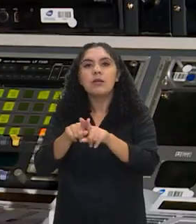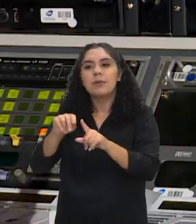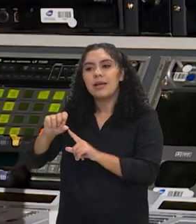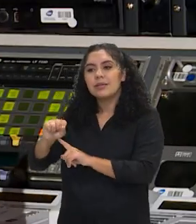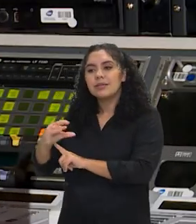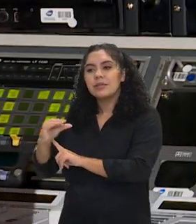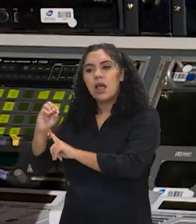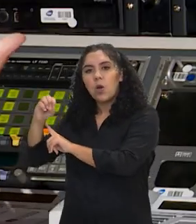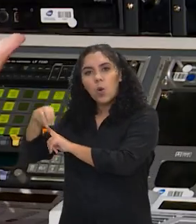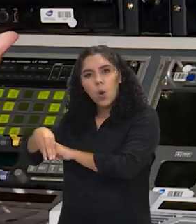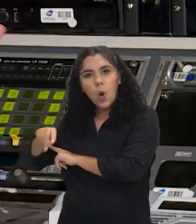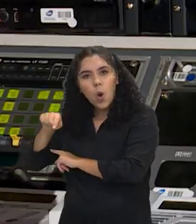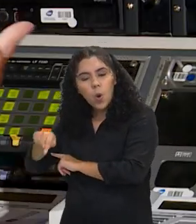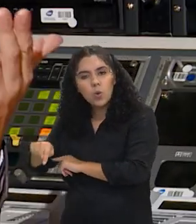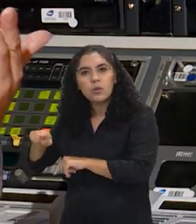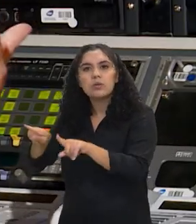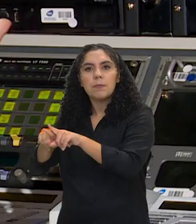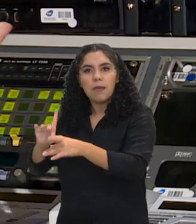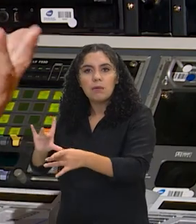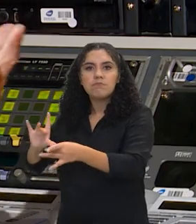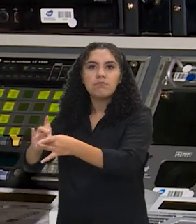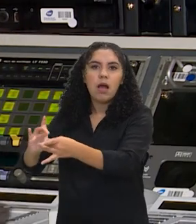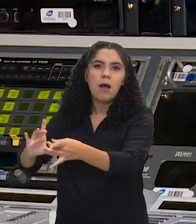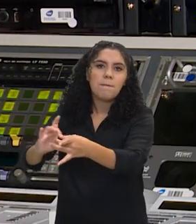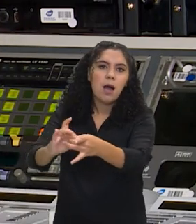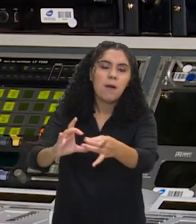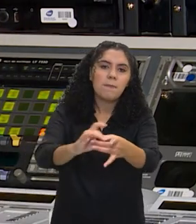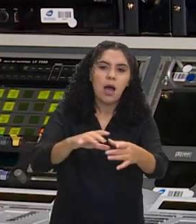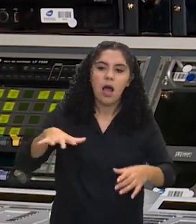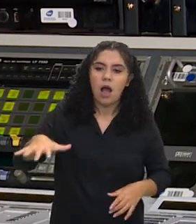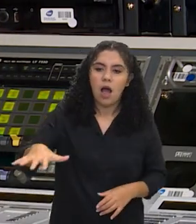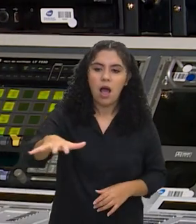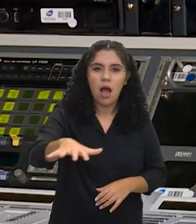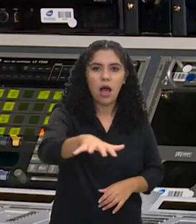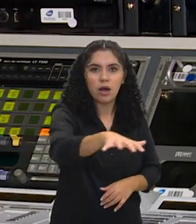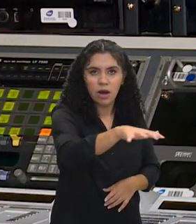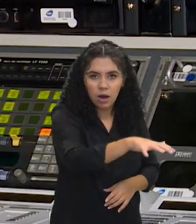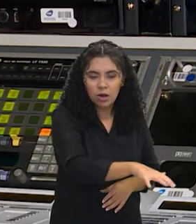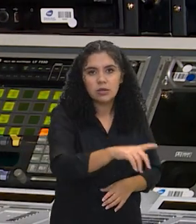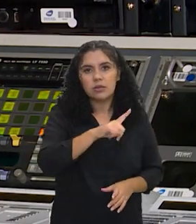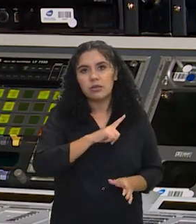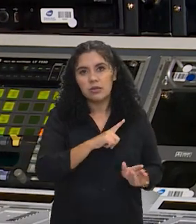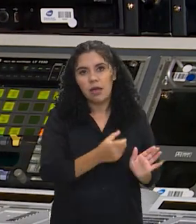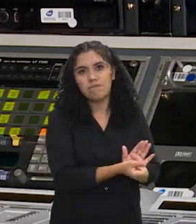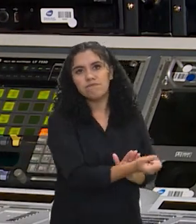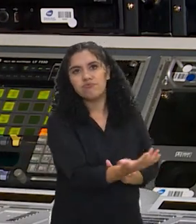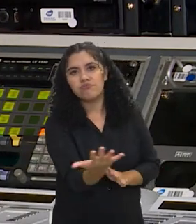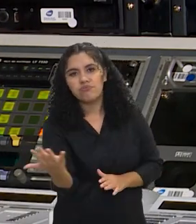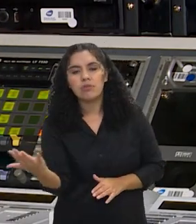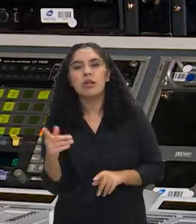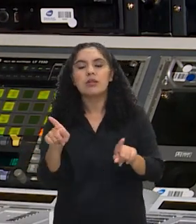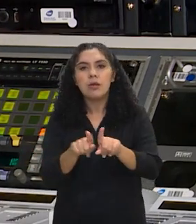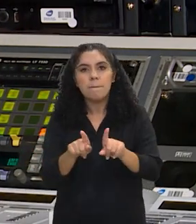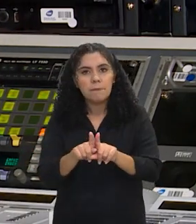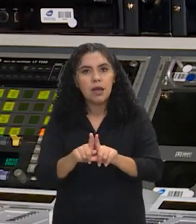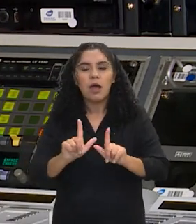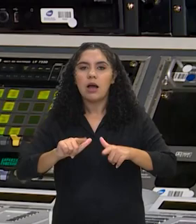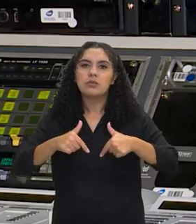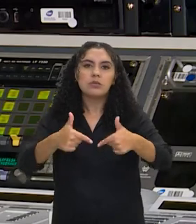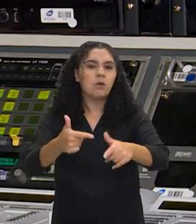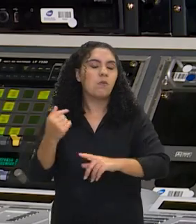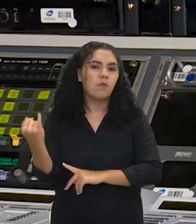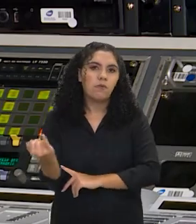SECOM, junto com outras áreas da presidência da República, não é uma ação da nossa secretaria, mas é uma ação que a gente